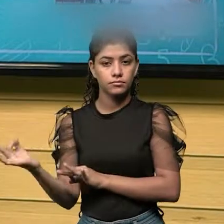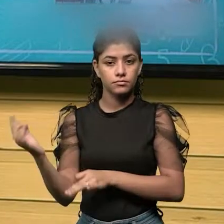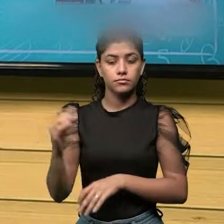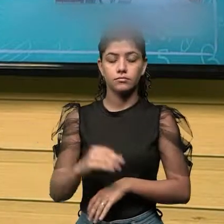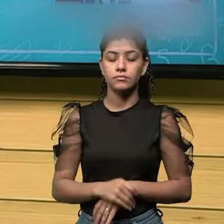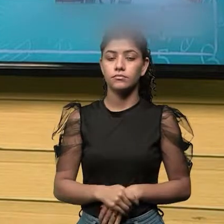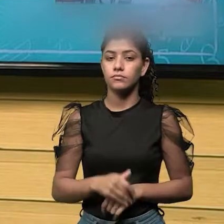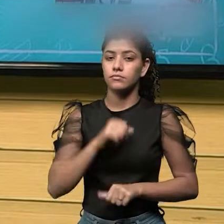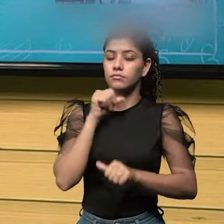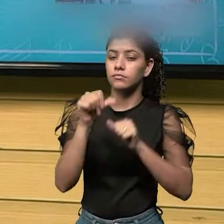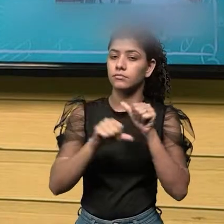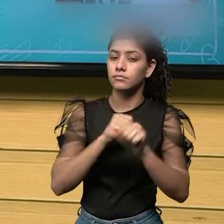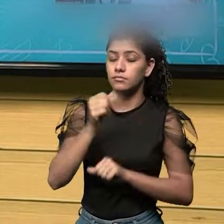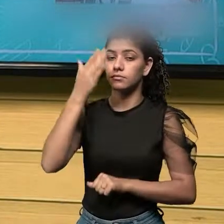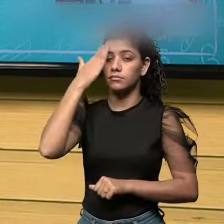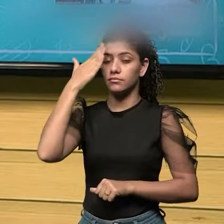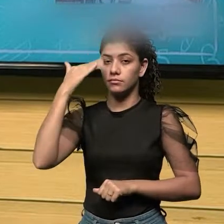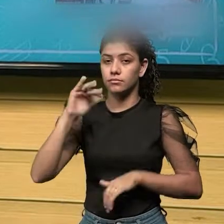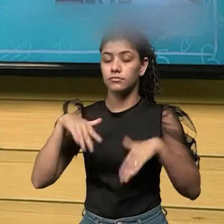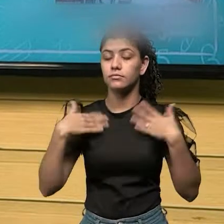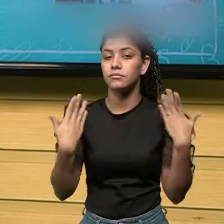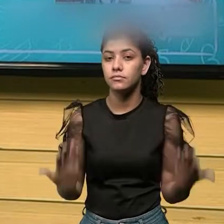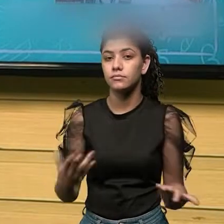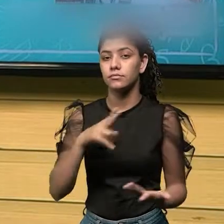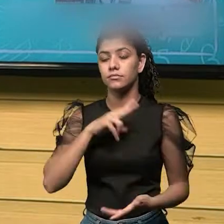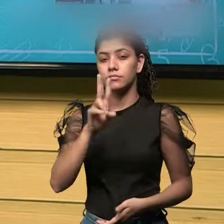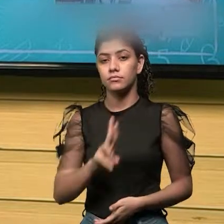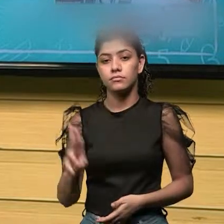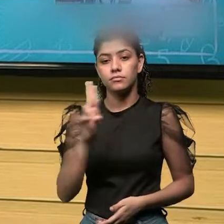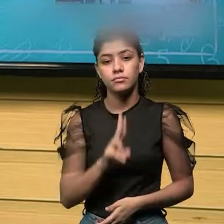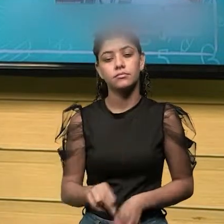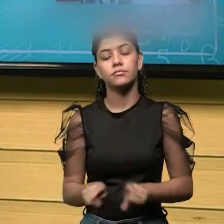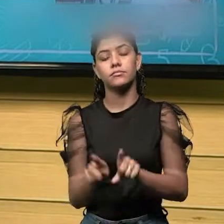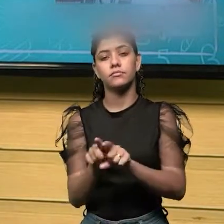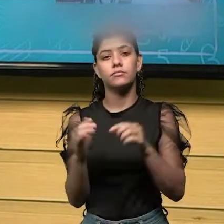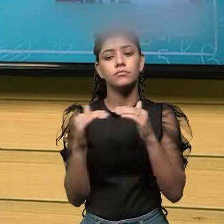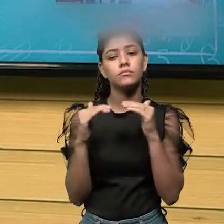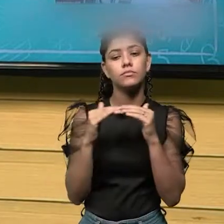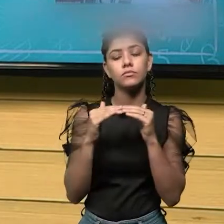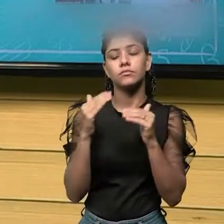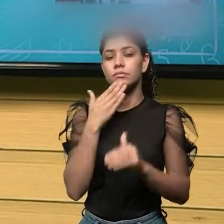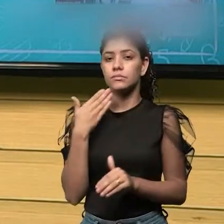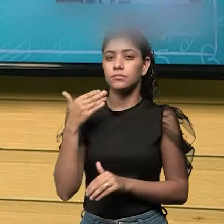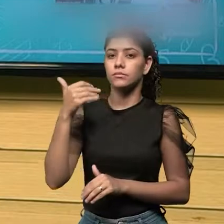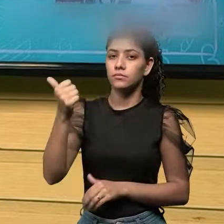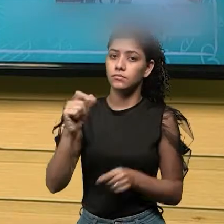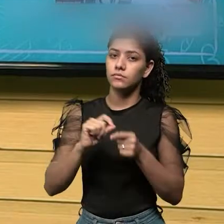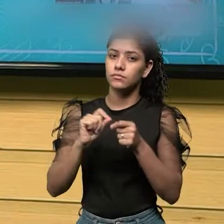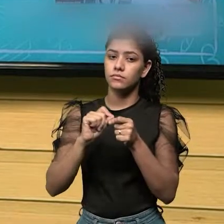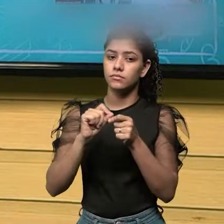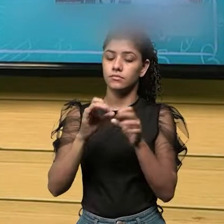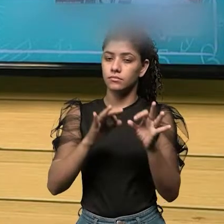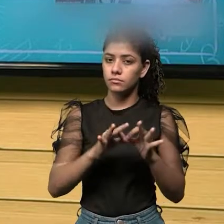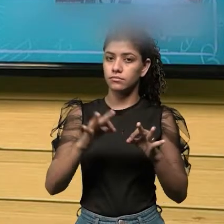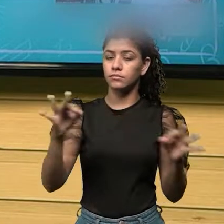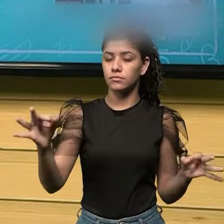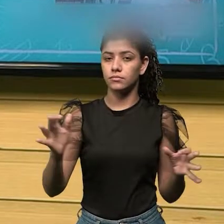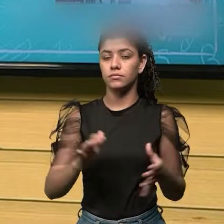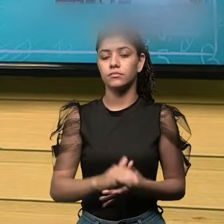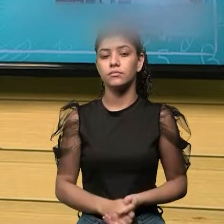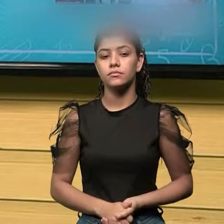identificação, saber qual equipamento utilizar, qual equipamento adequado para efetuar uma determinada medida.